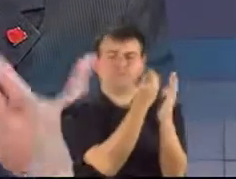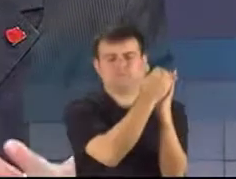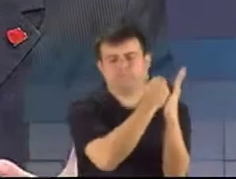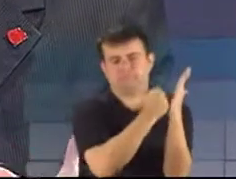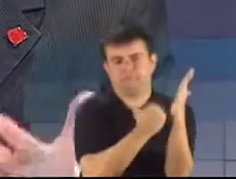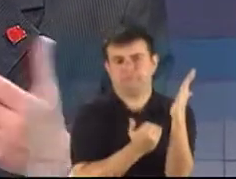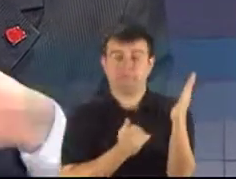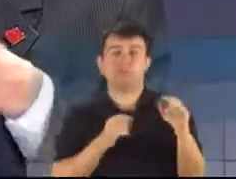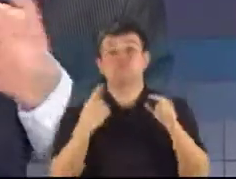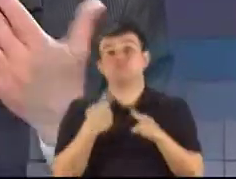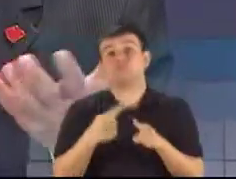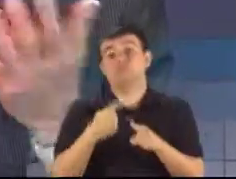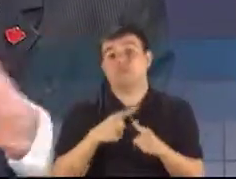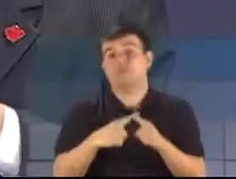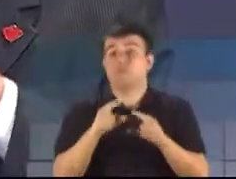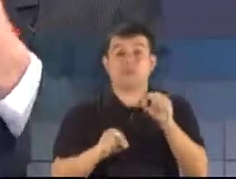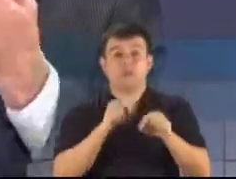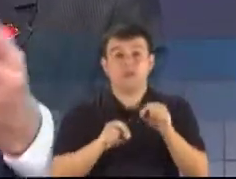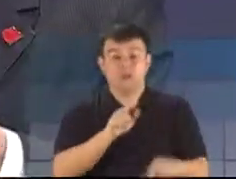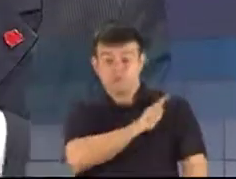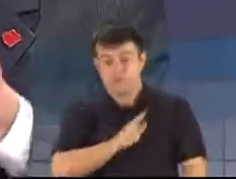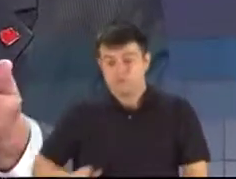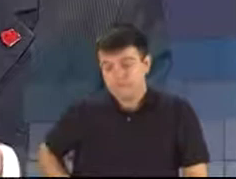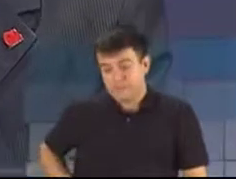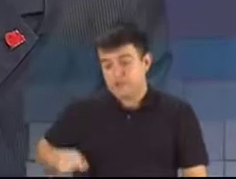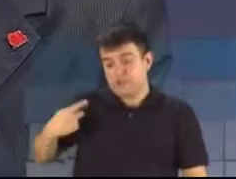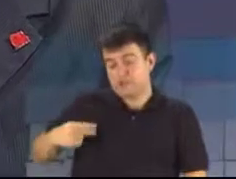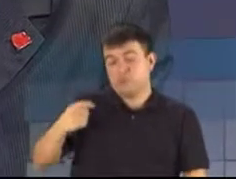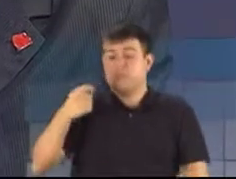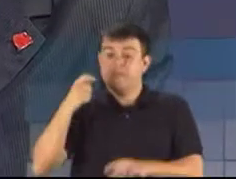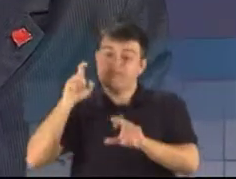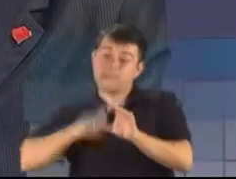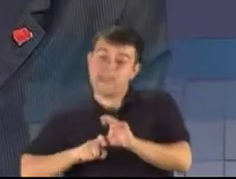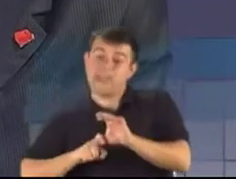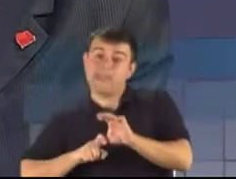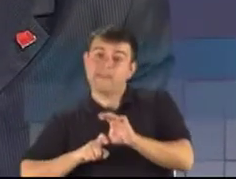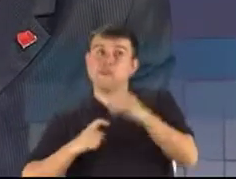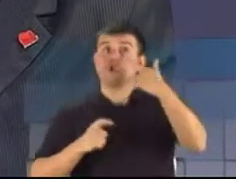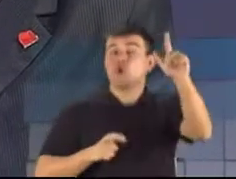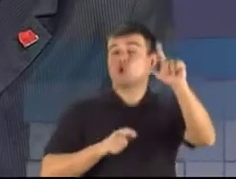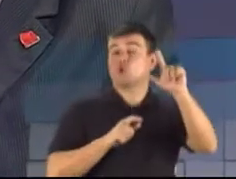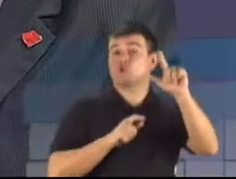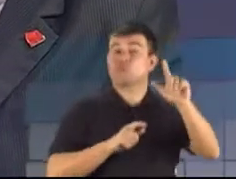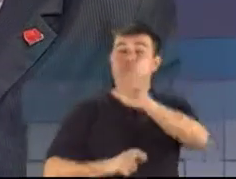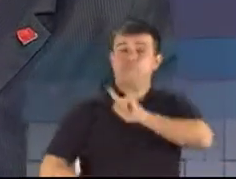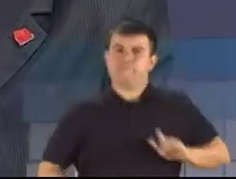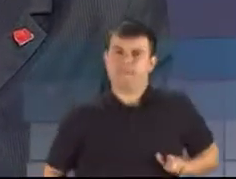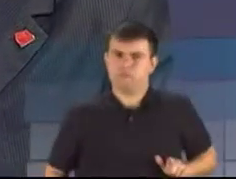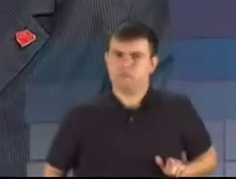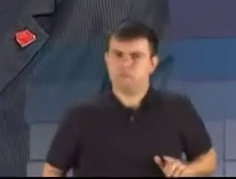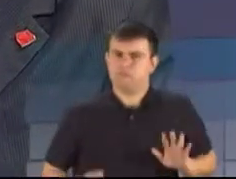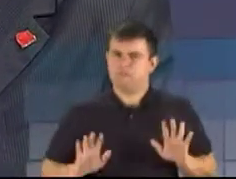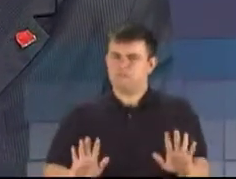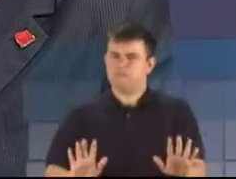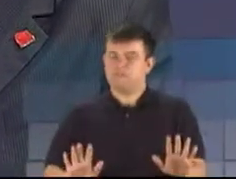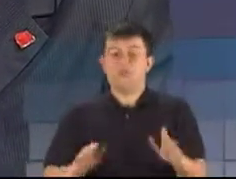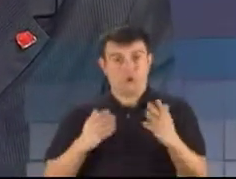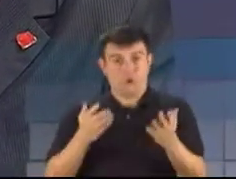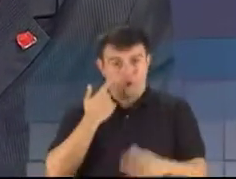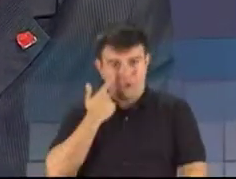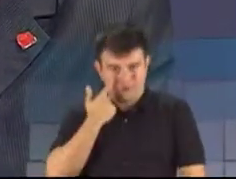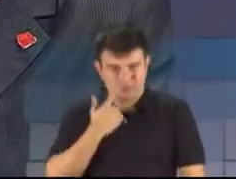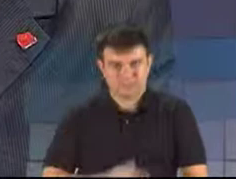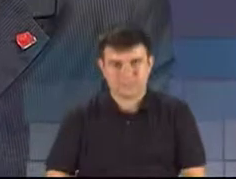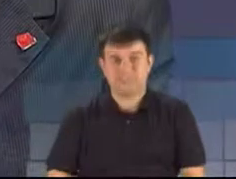o governo deve, que governos devem para governos. Observe, senhor, o seguinte. O governo federal